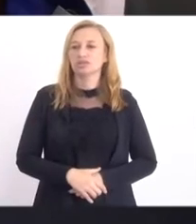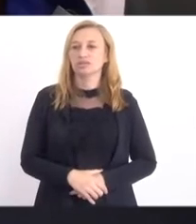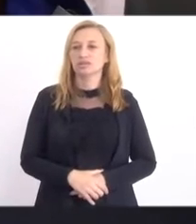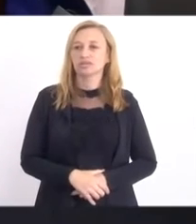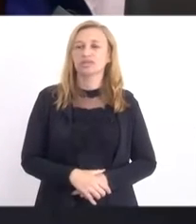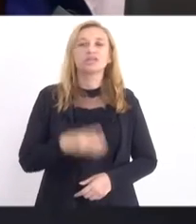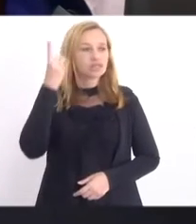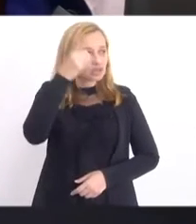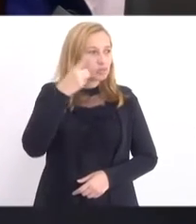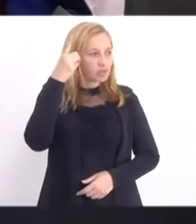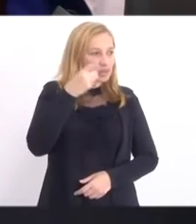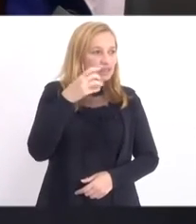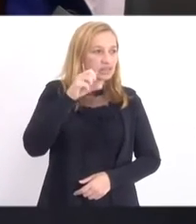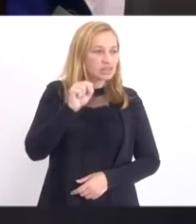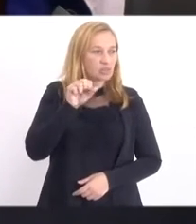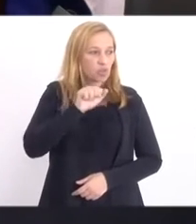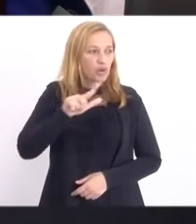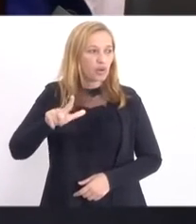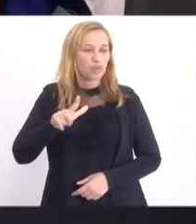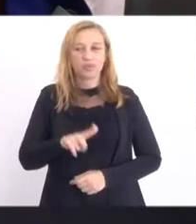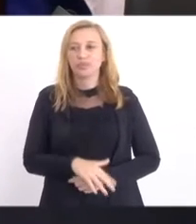que é do deputado Samuel Malafaia.